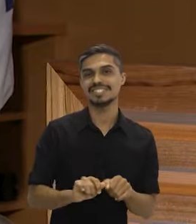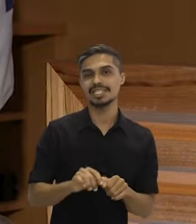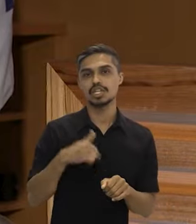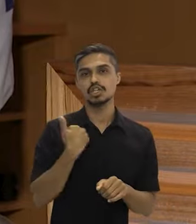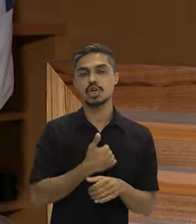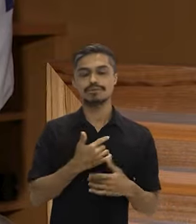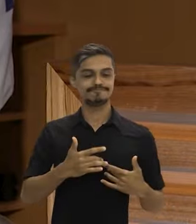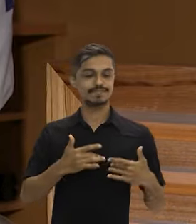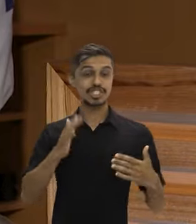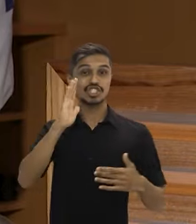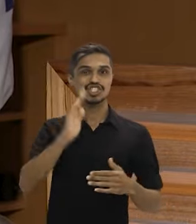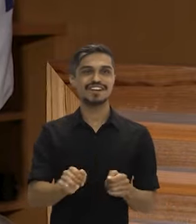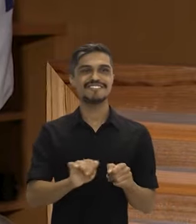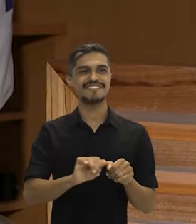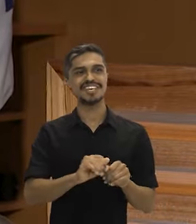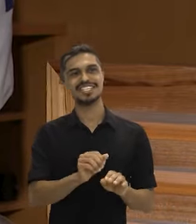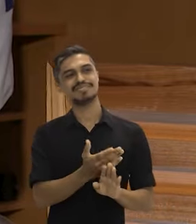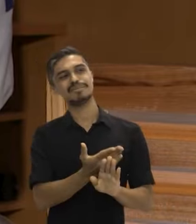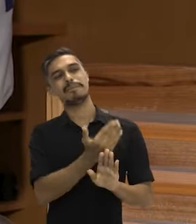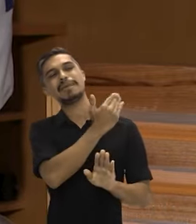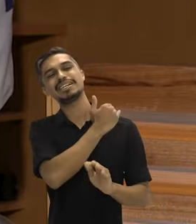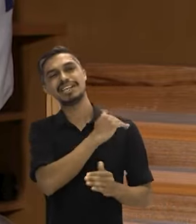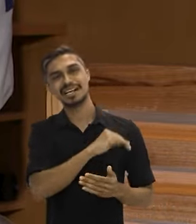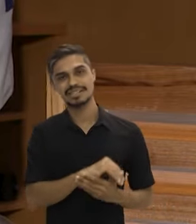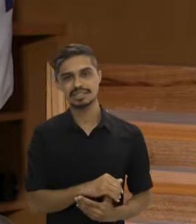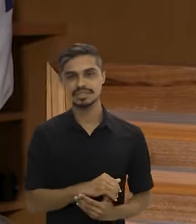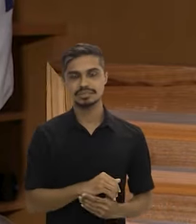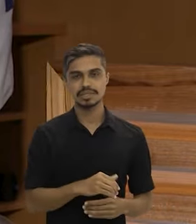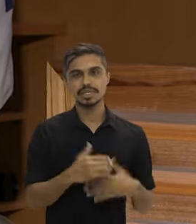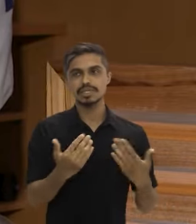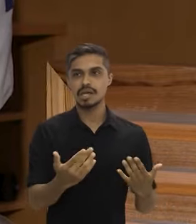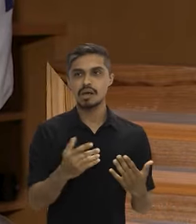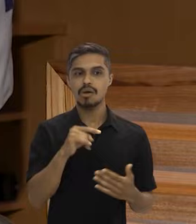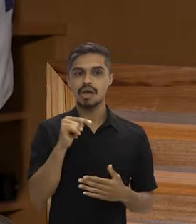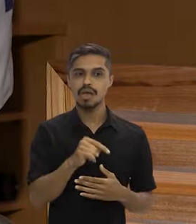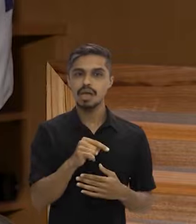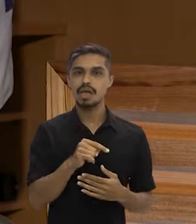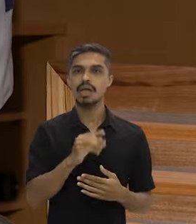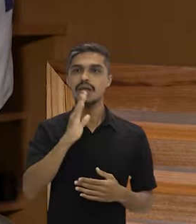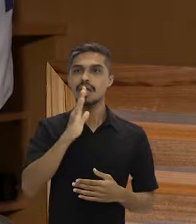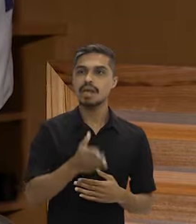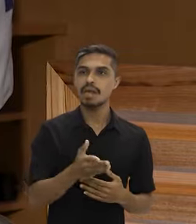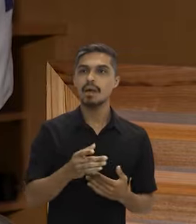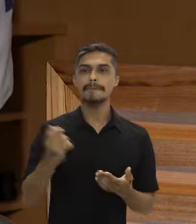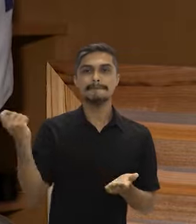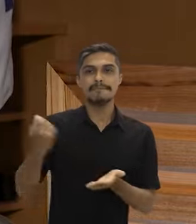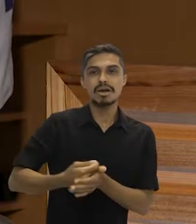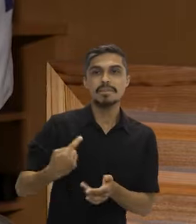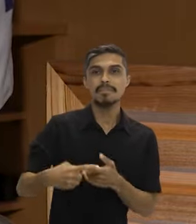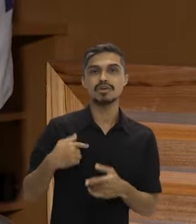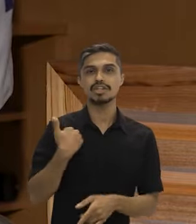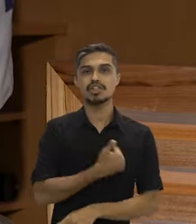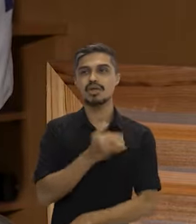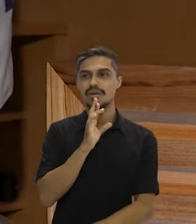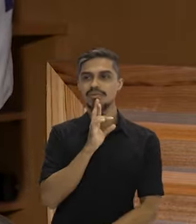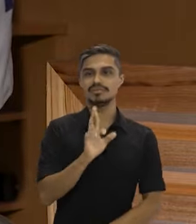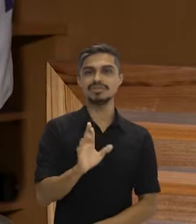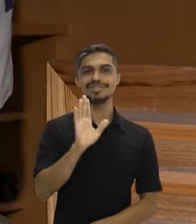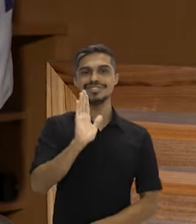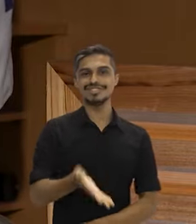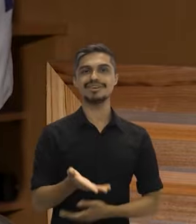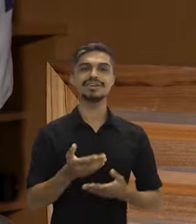doações são pelo que a gente já fez. Então, ele é um pagamento por resultados.